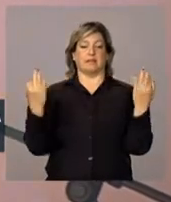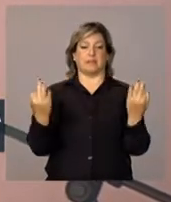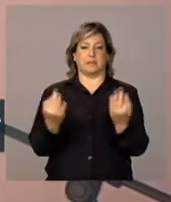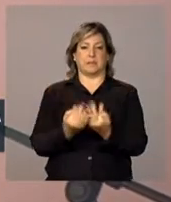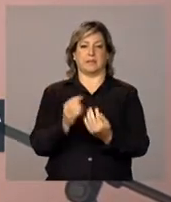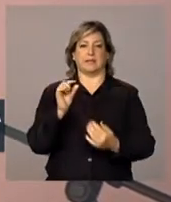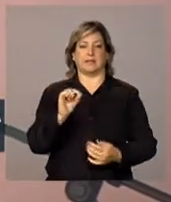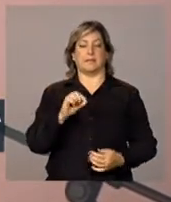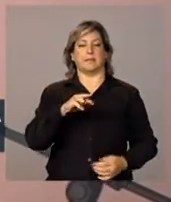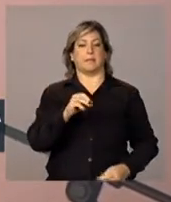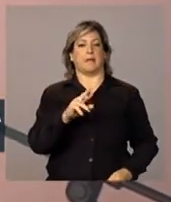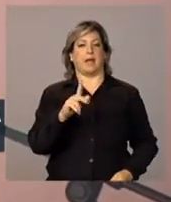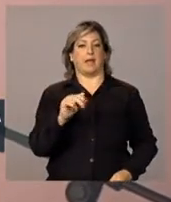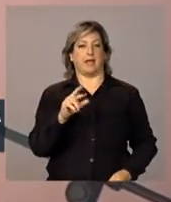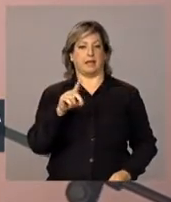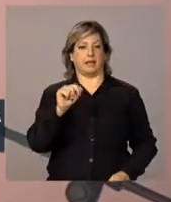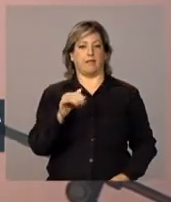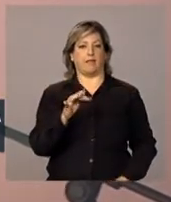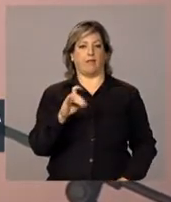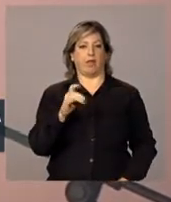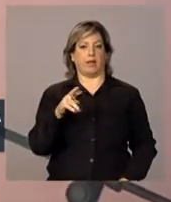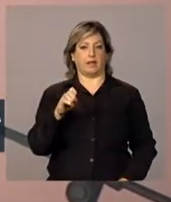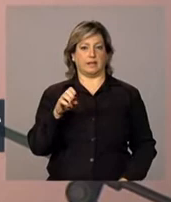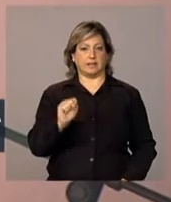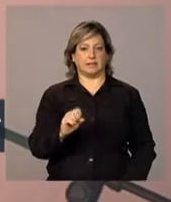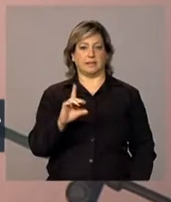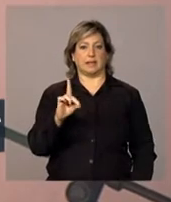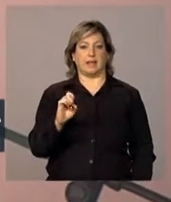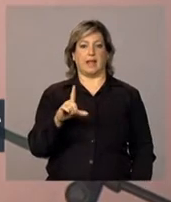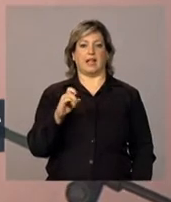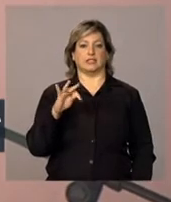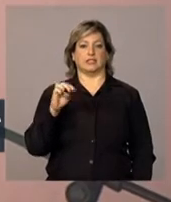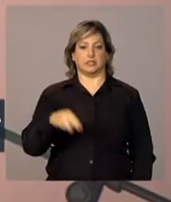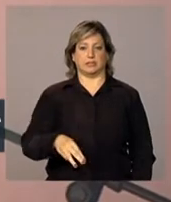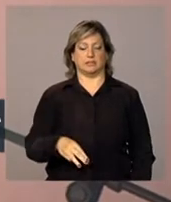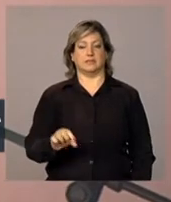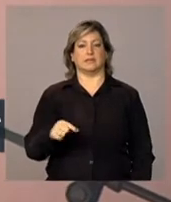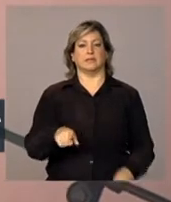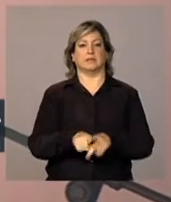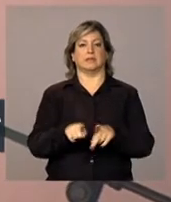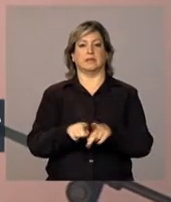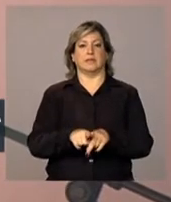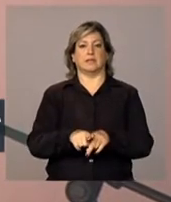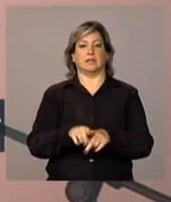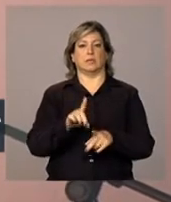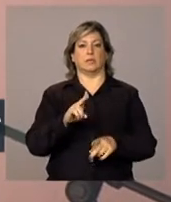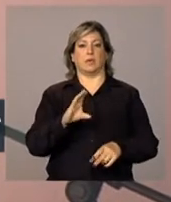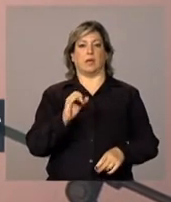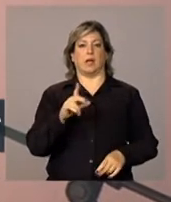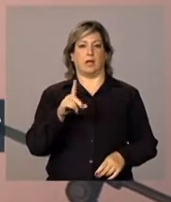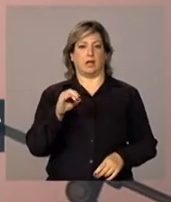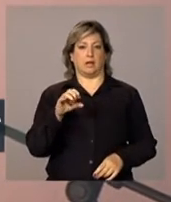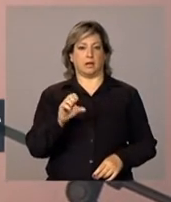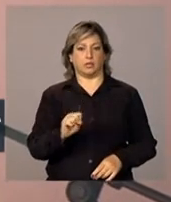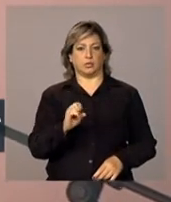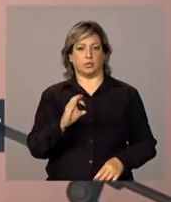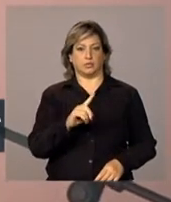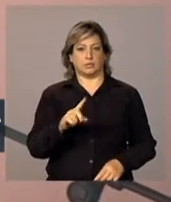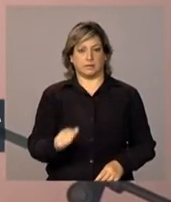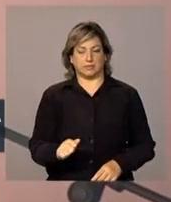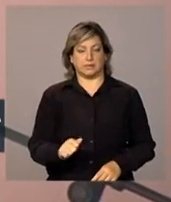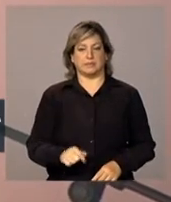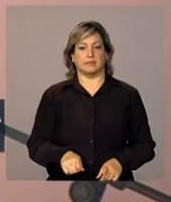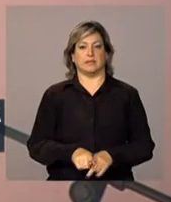Margarida Flores de Latim, do Carlos Alberto Alves de Sousa,